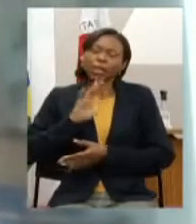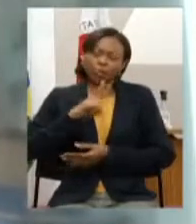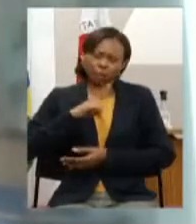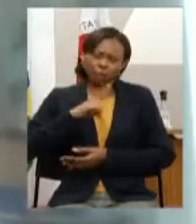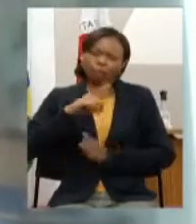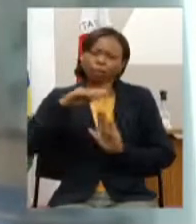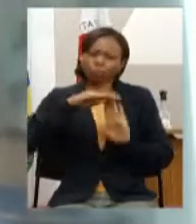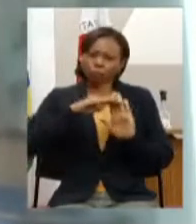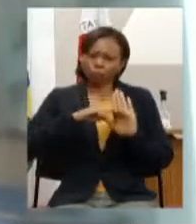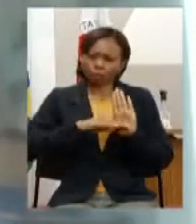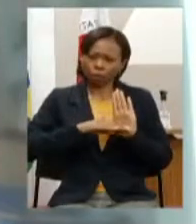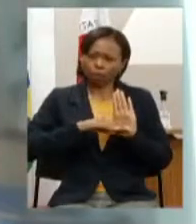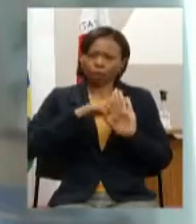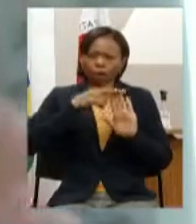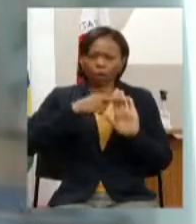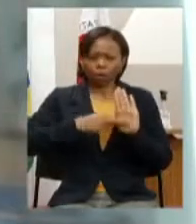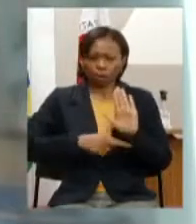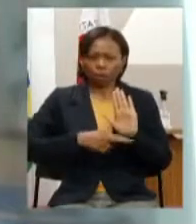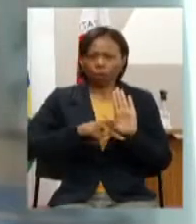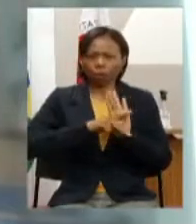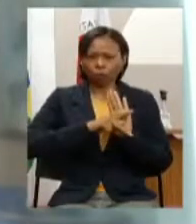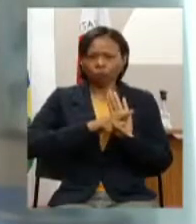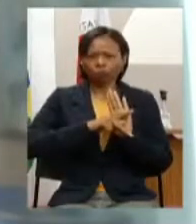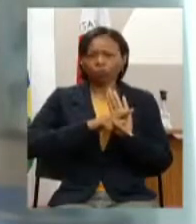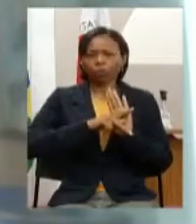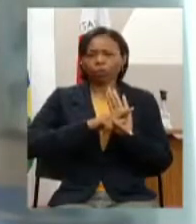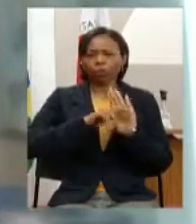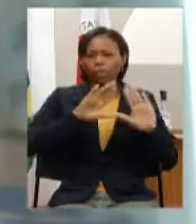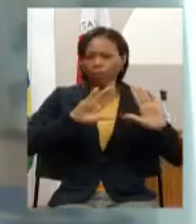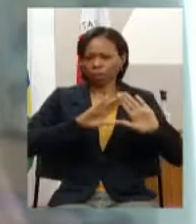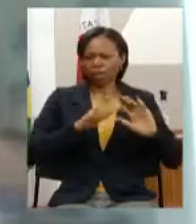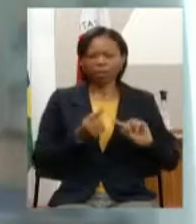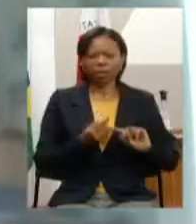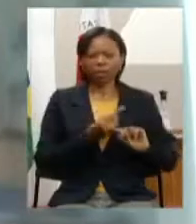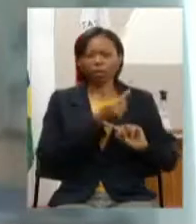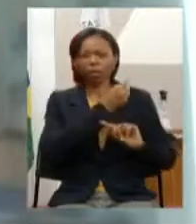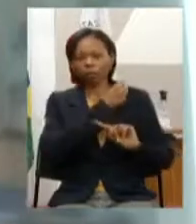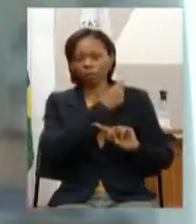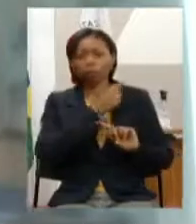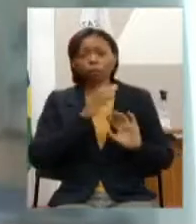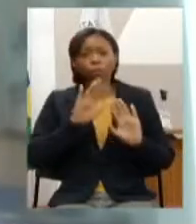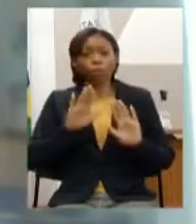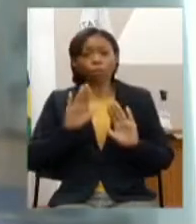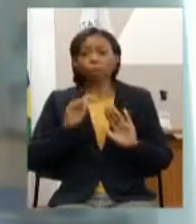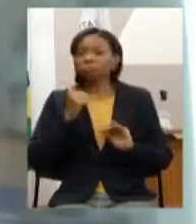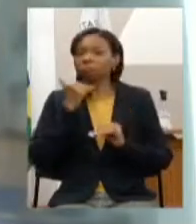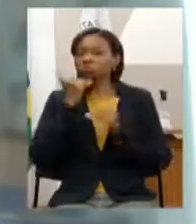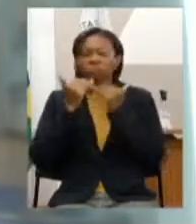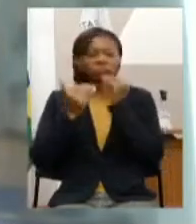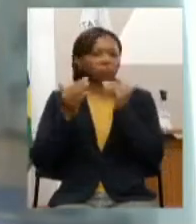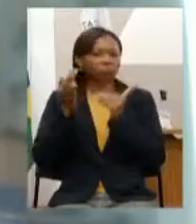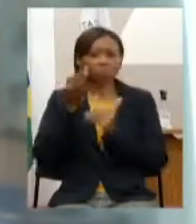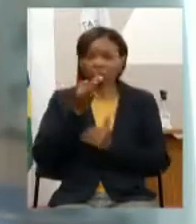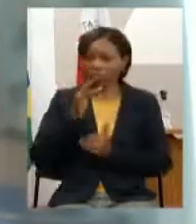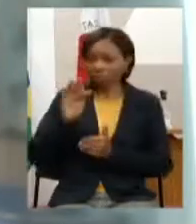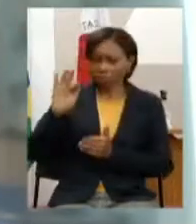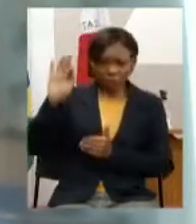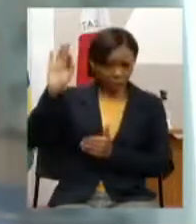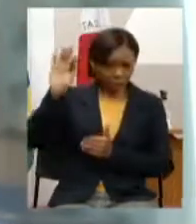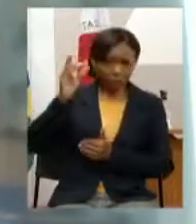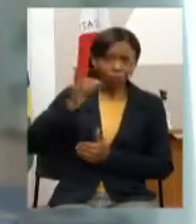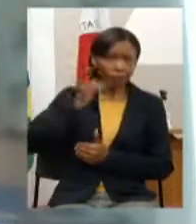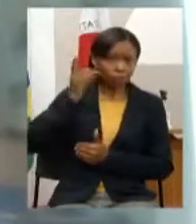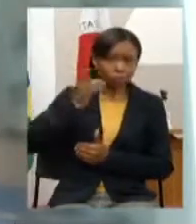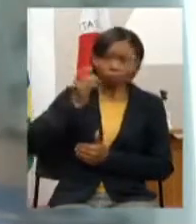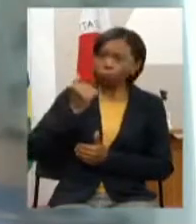isso era já no final de 2018 durante aquele ano nenhum deputado federal da bancada mineira tinha buscado ou